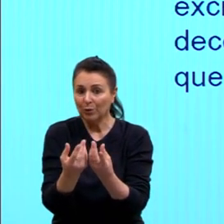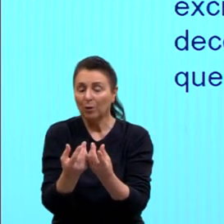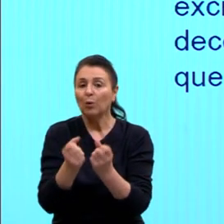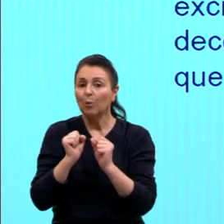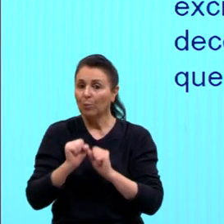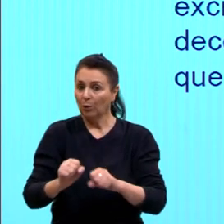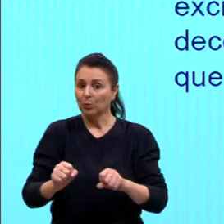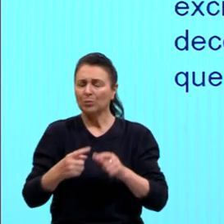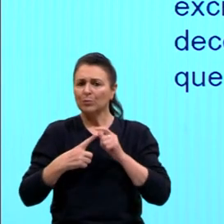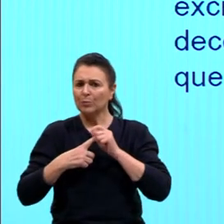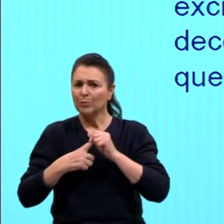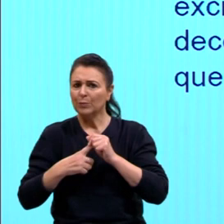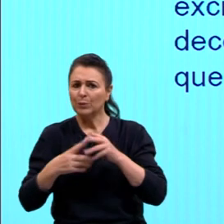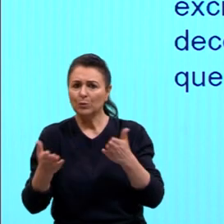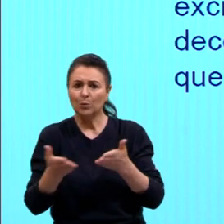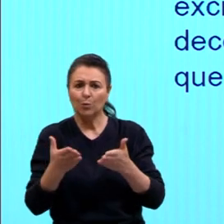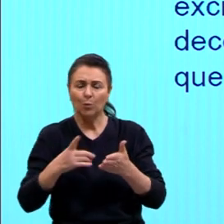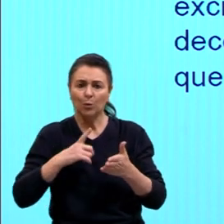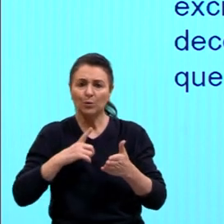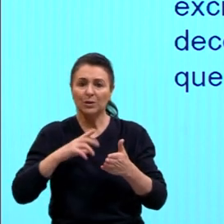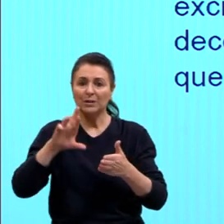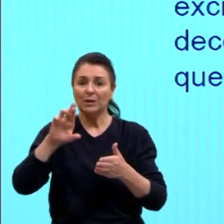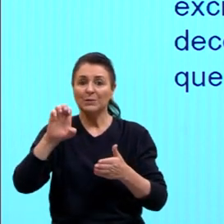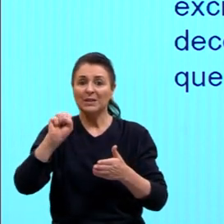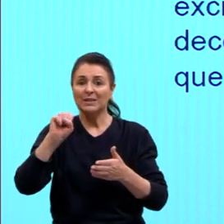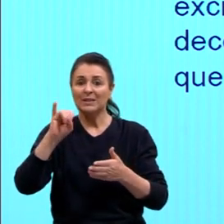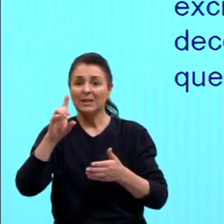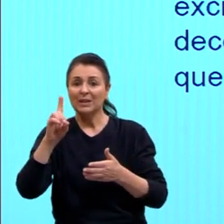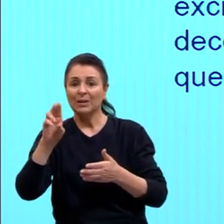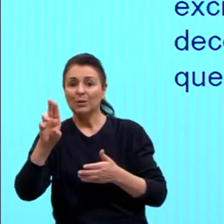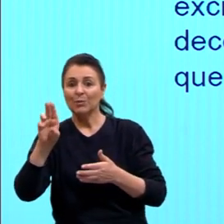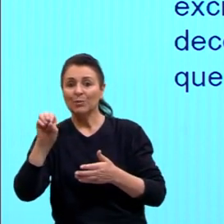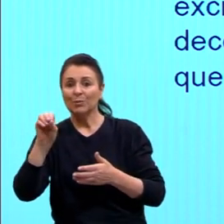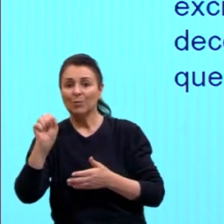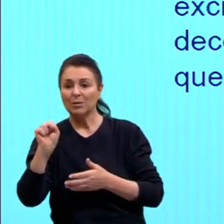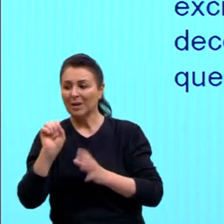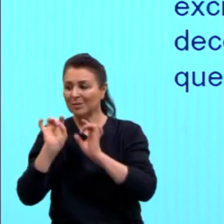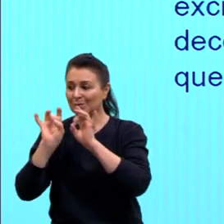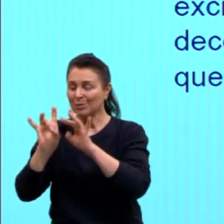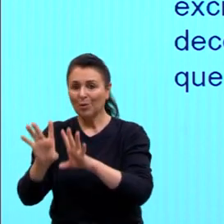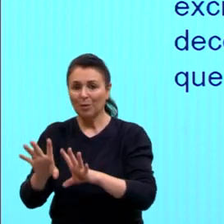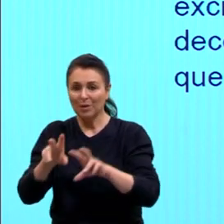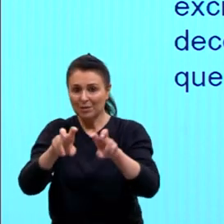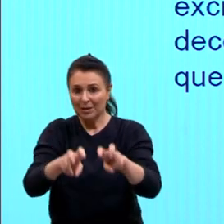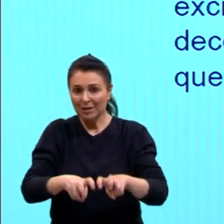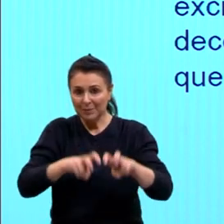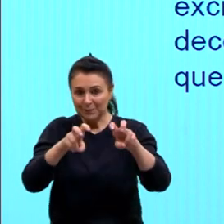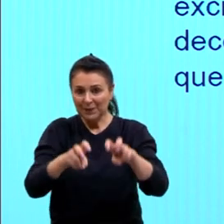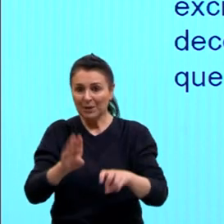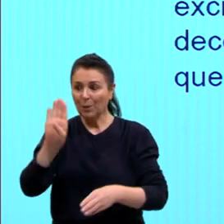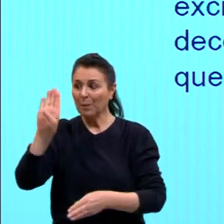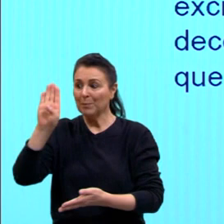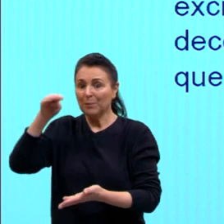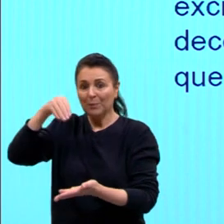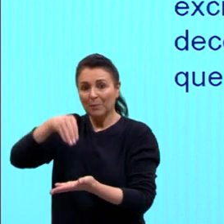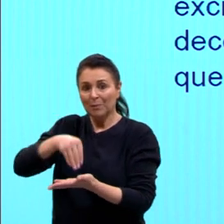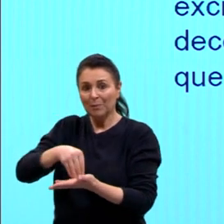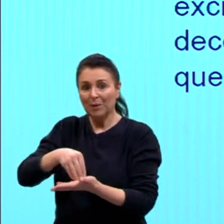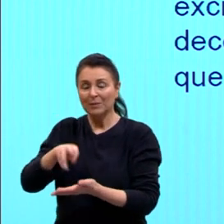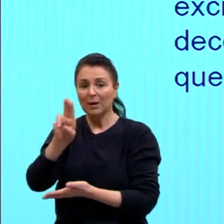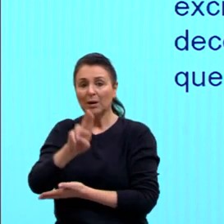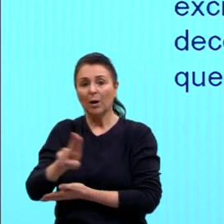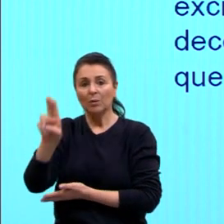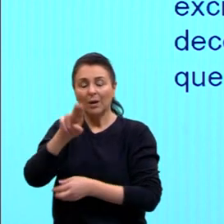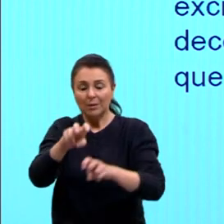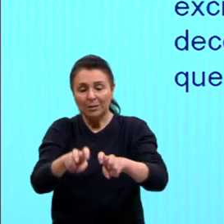principalmente hoje, nós temos desses resíduos agrícolas, muito esse biodigestor, essa biomassa é utilizada no